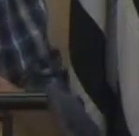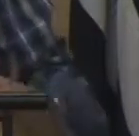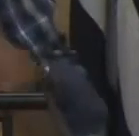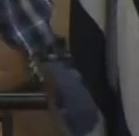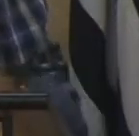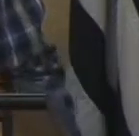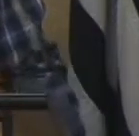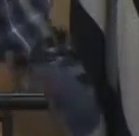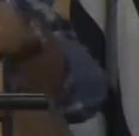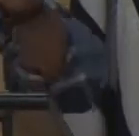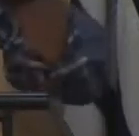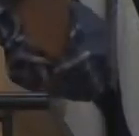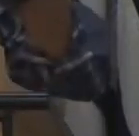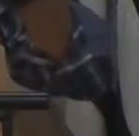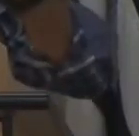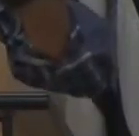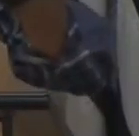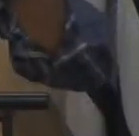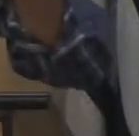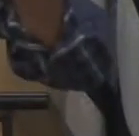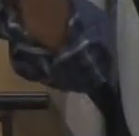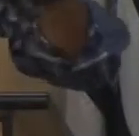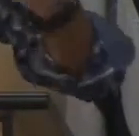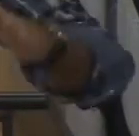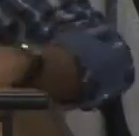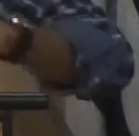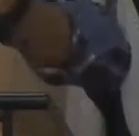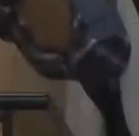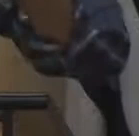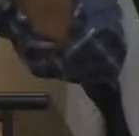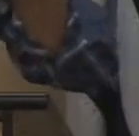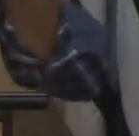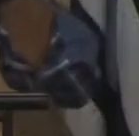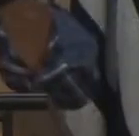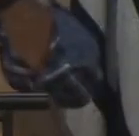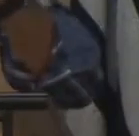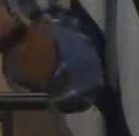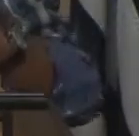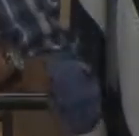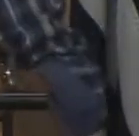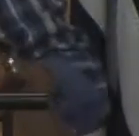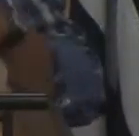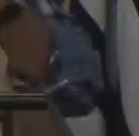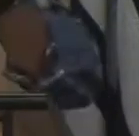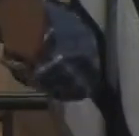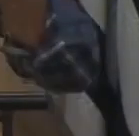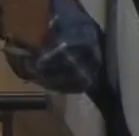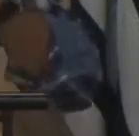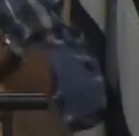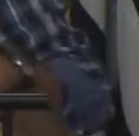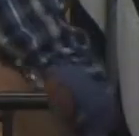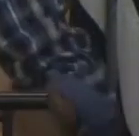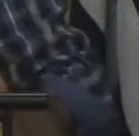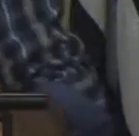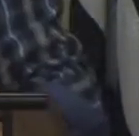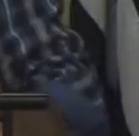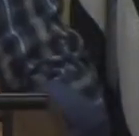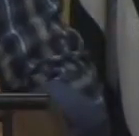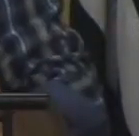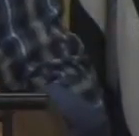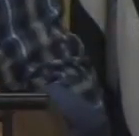e sim aprovem algum outro termo alguma outra lei e sim abaixe